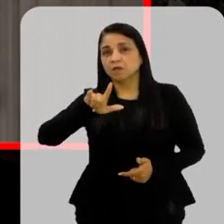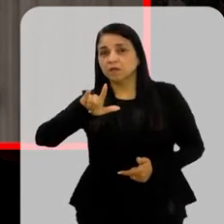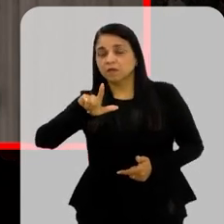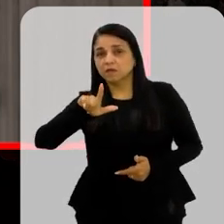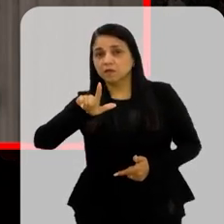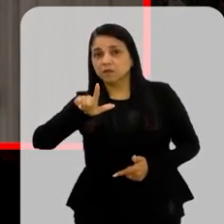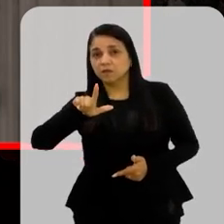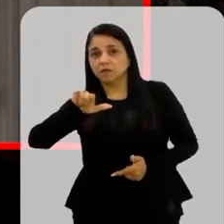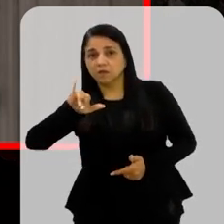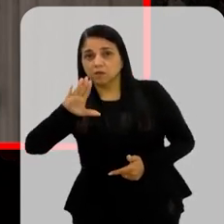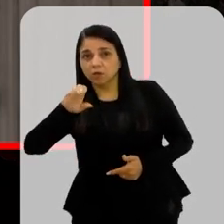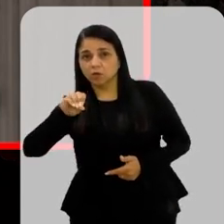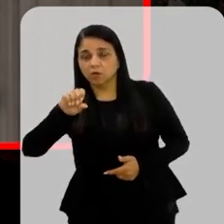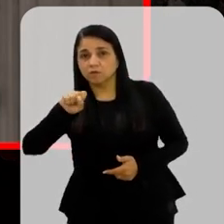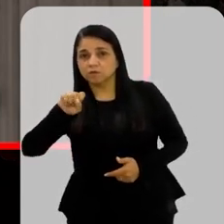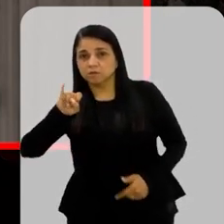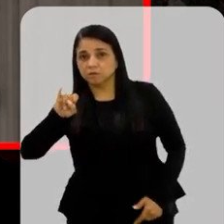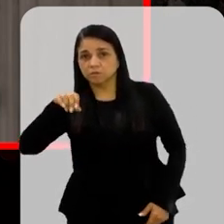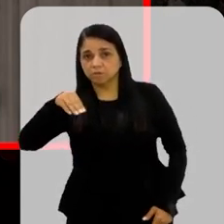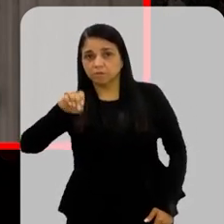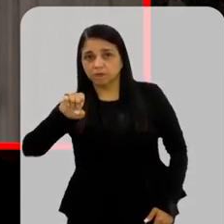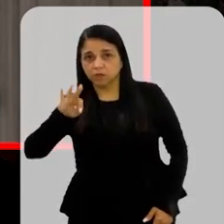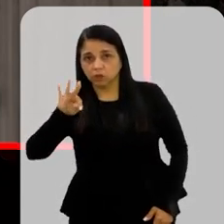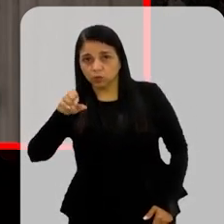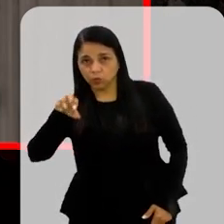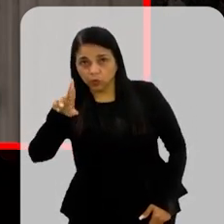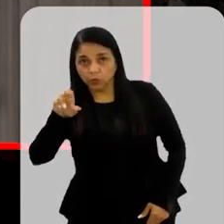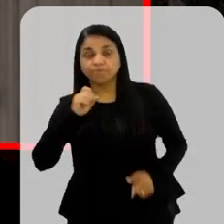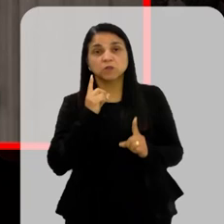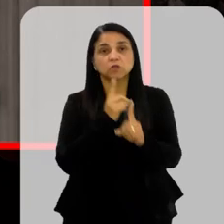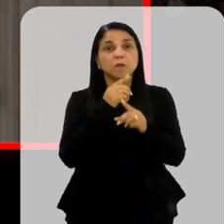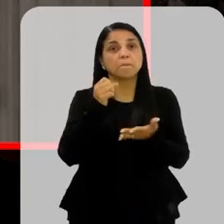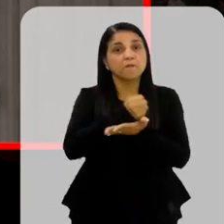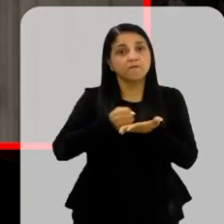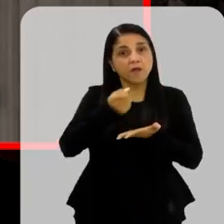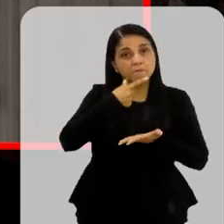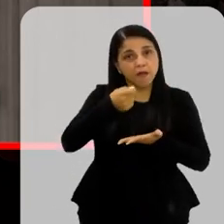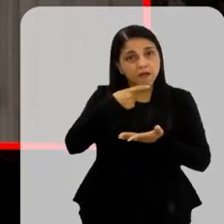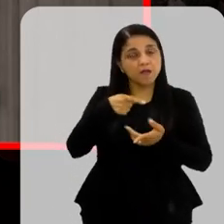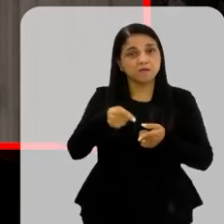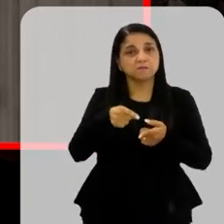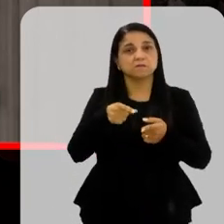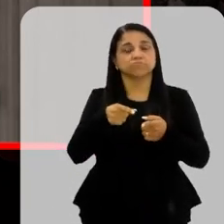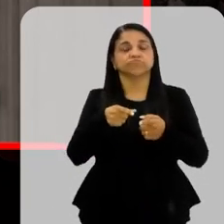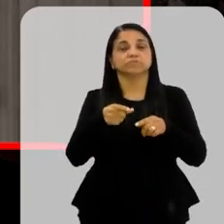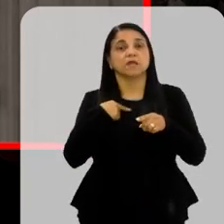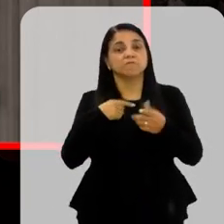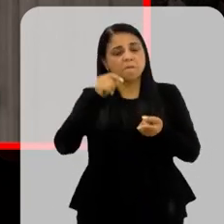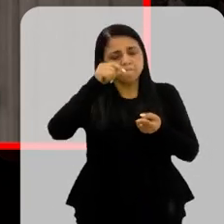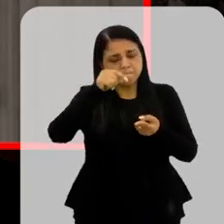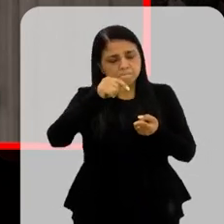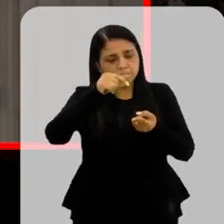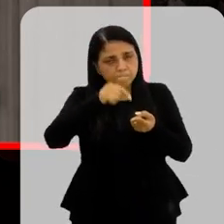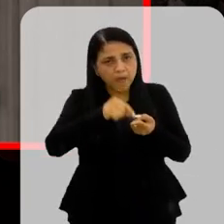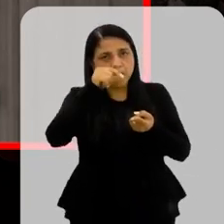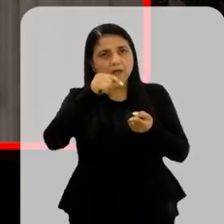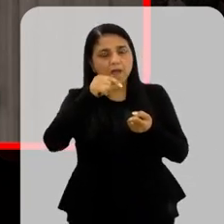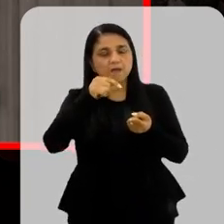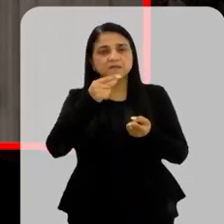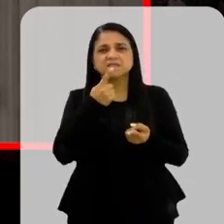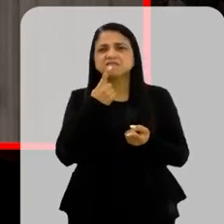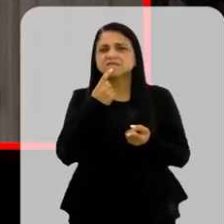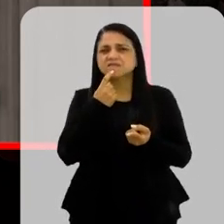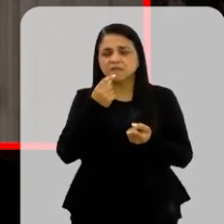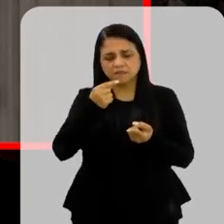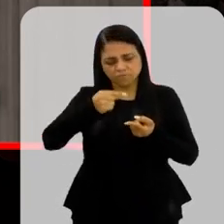O aparelho é encontrado facilmente em farmácias e lojas especializadas O próprio paciente faz a medição Basta um furinho no dedo e com